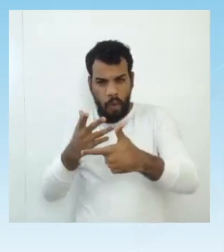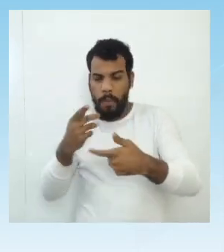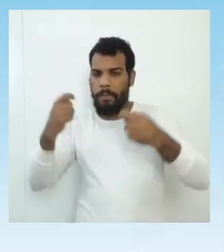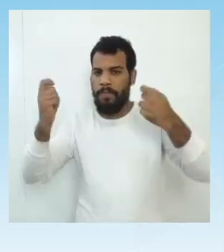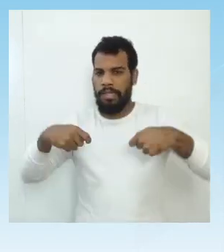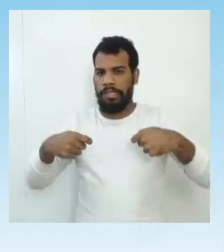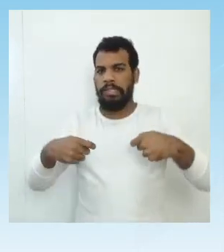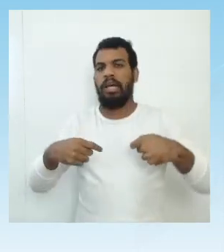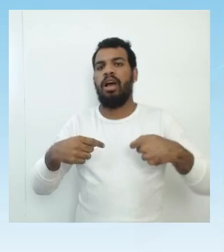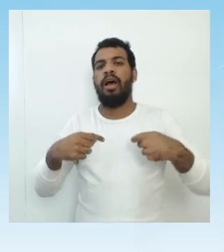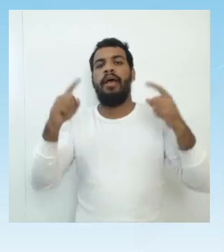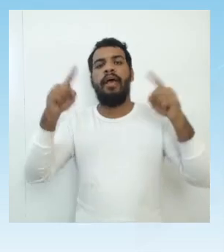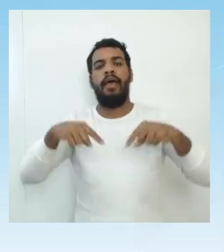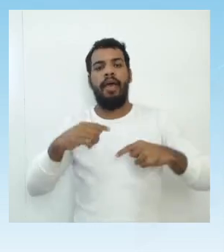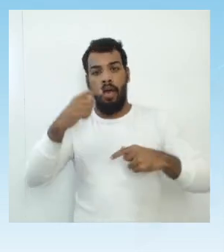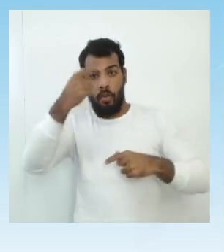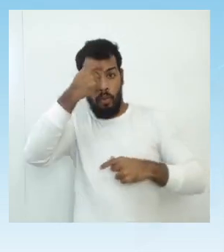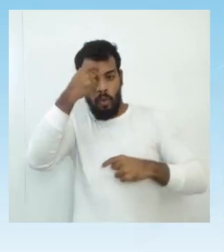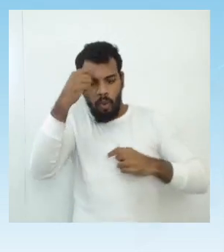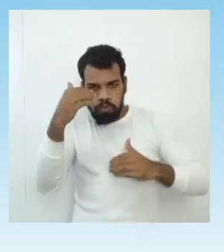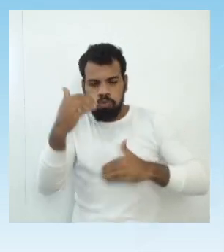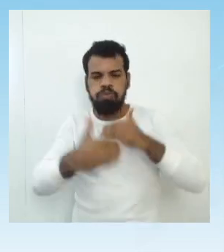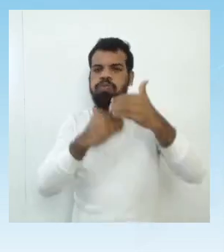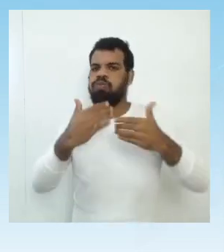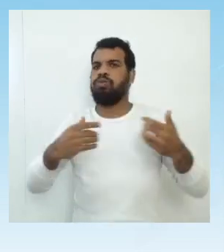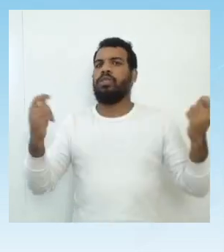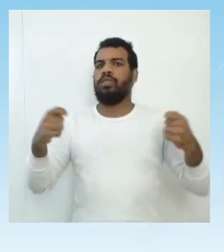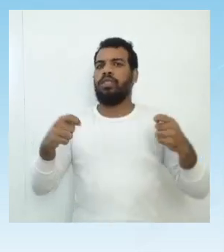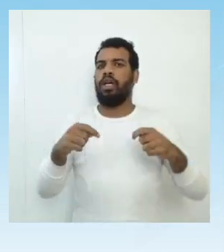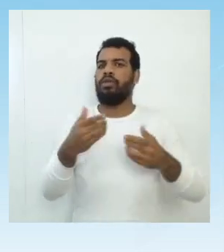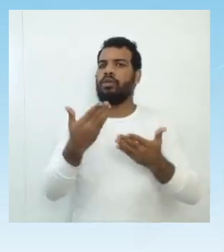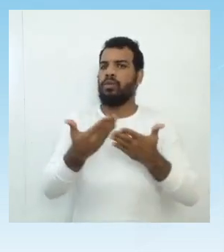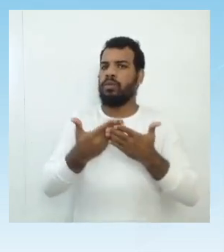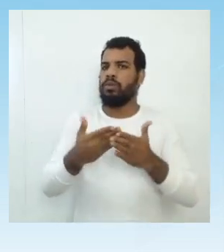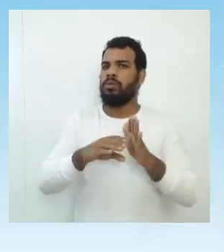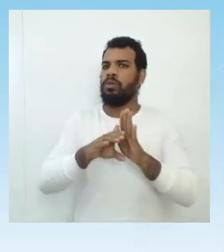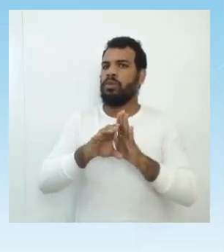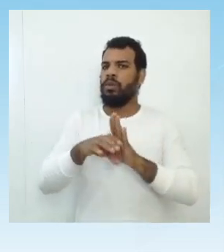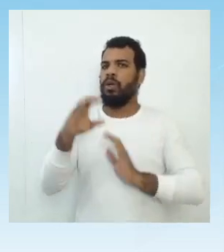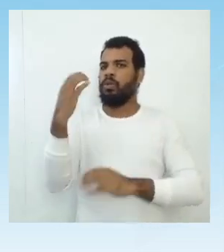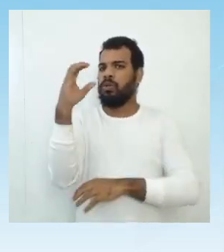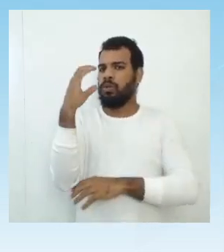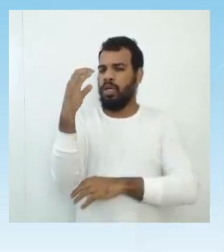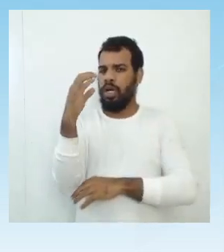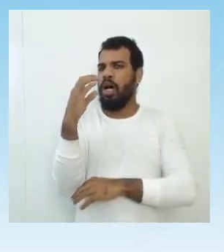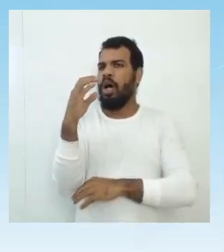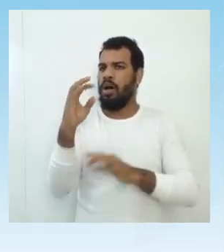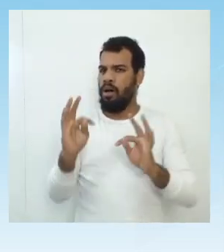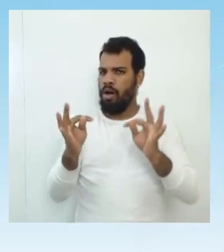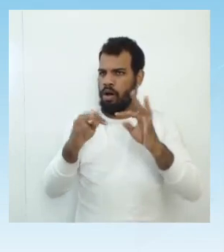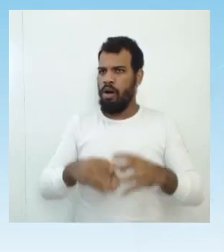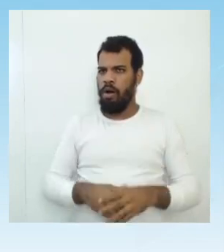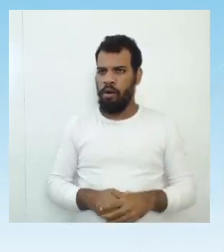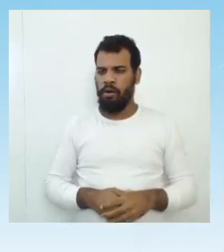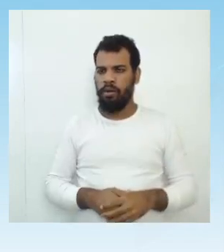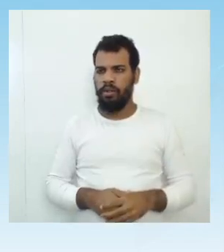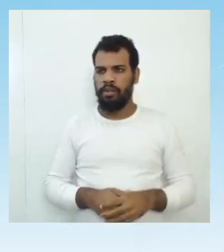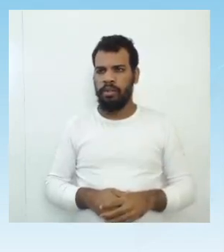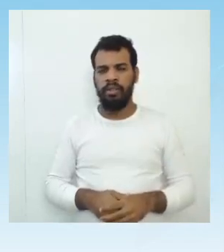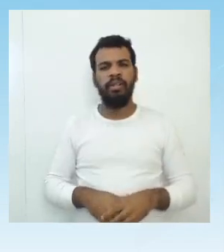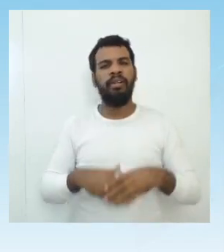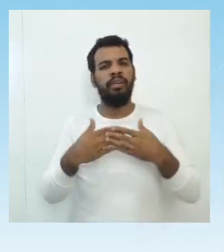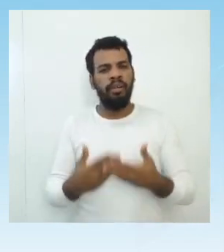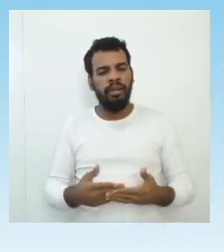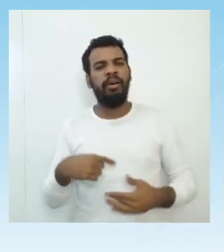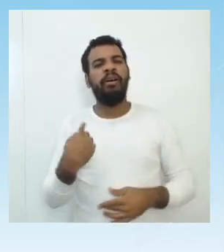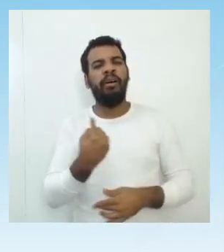impulsionar o desenvolvimento científico e tecnológico. Certamente ainda inventaremos muitos